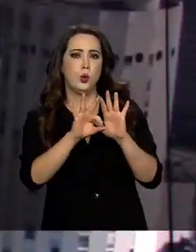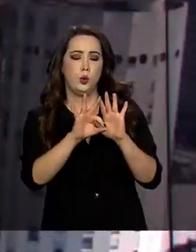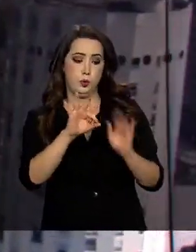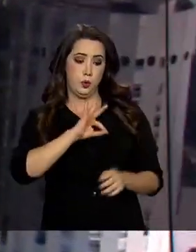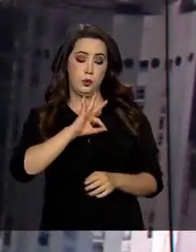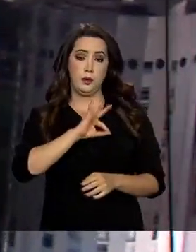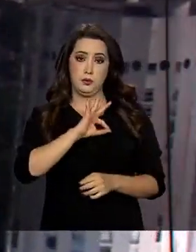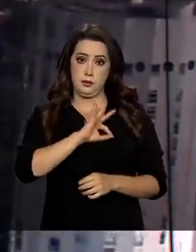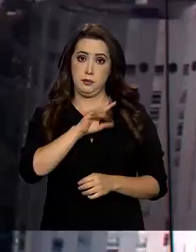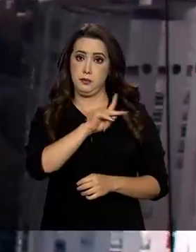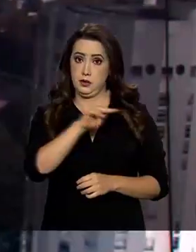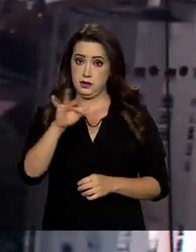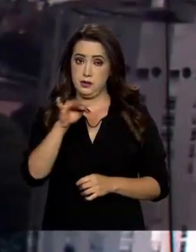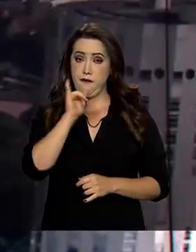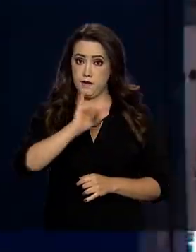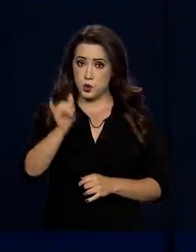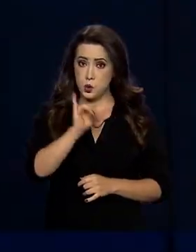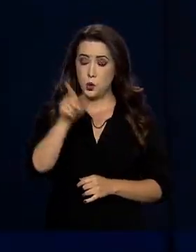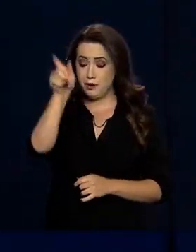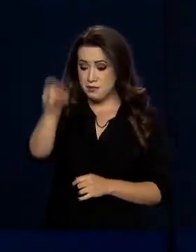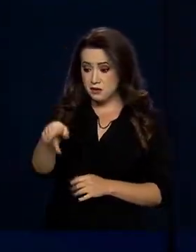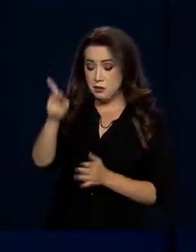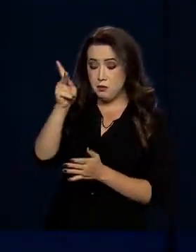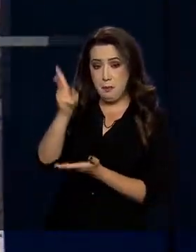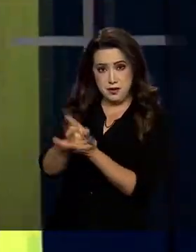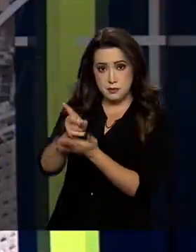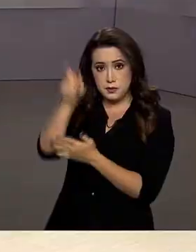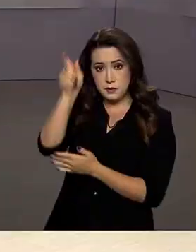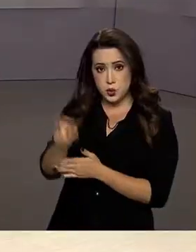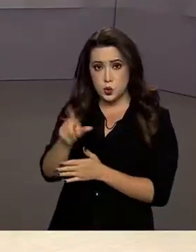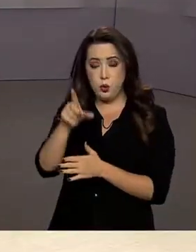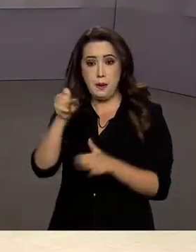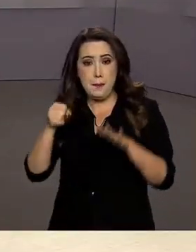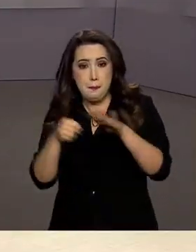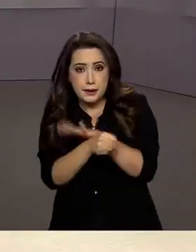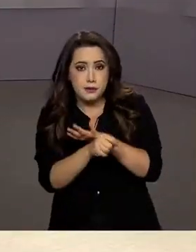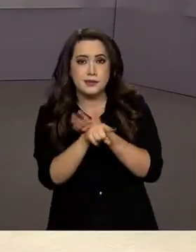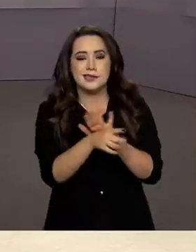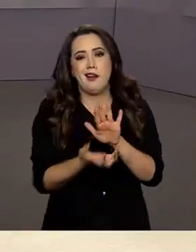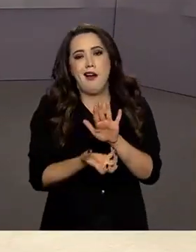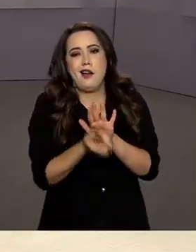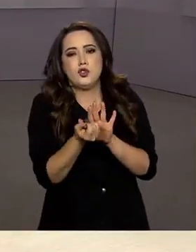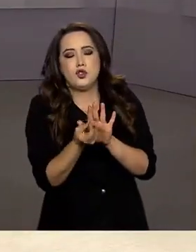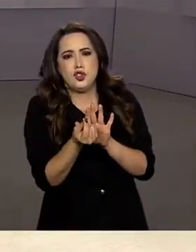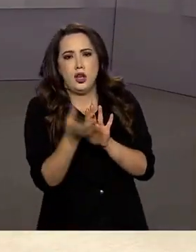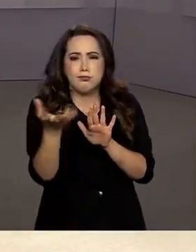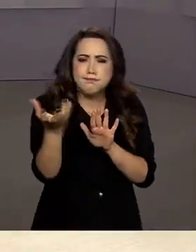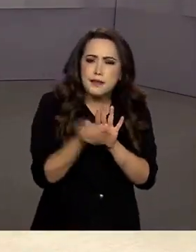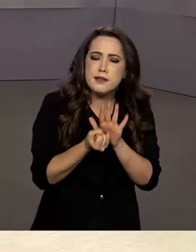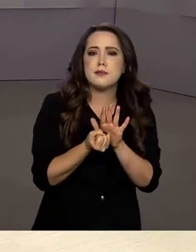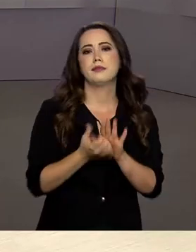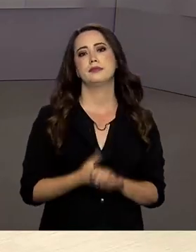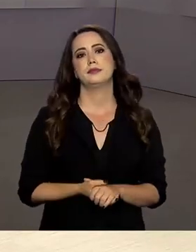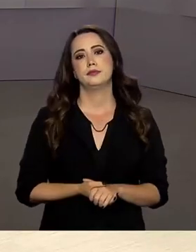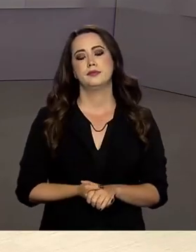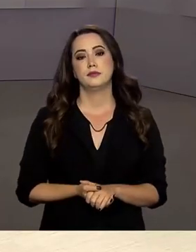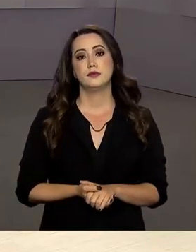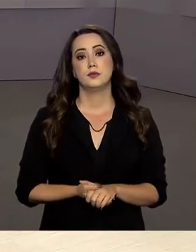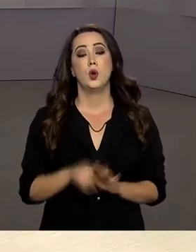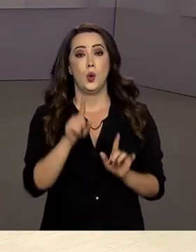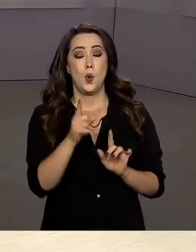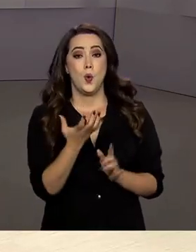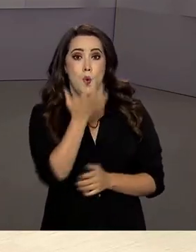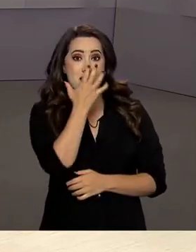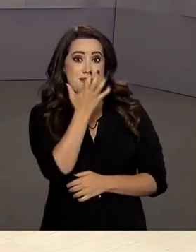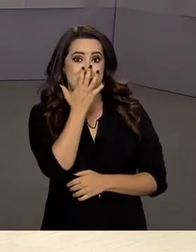presídios federais, recebiam pagamentos mensais da facção. Um respirador projetado pela NASA será produzido no